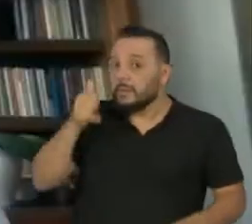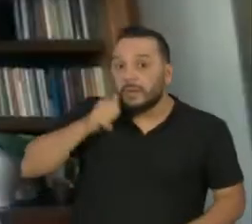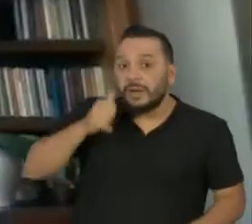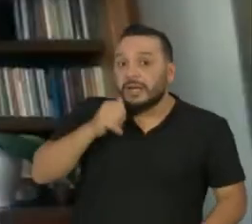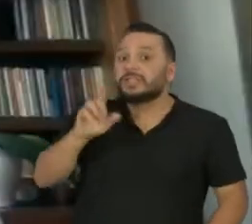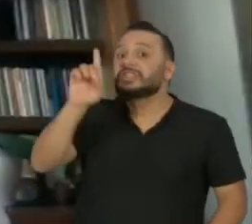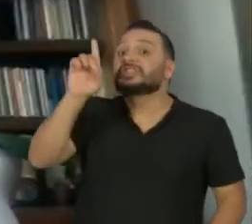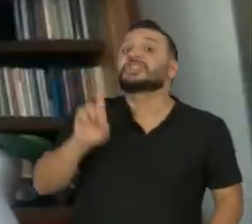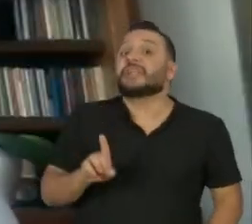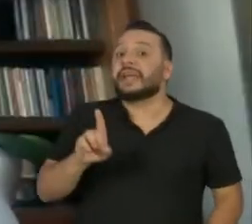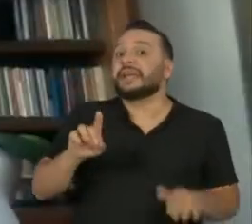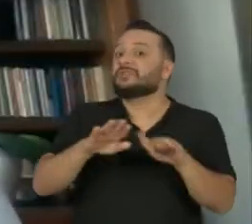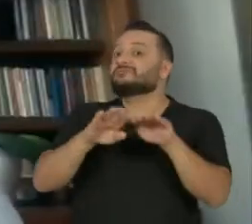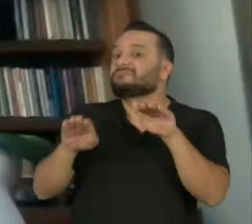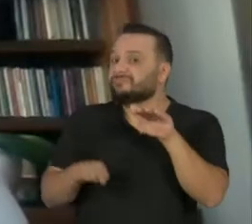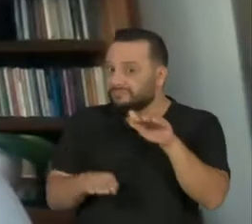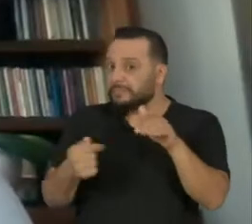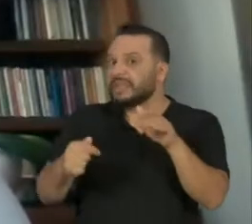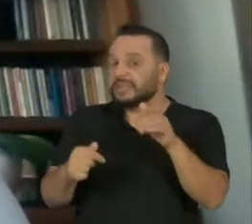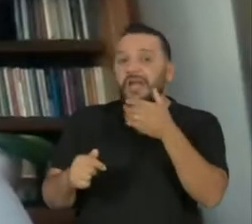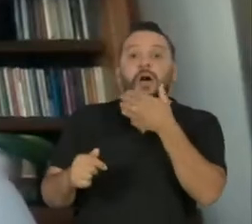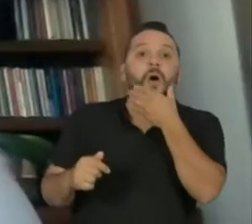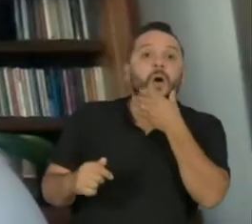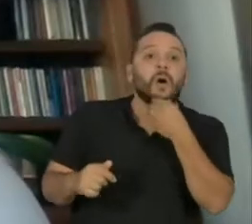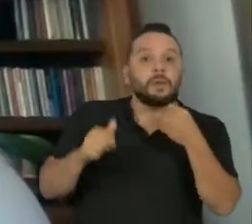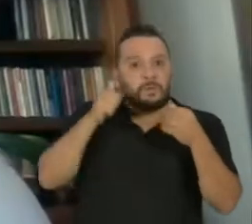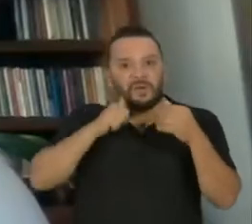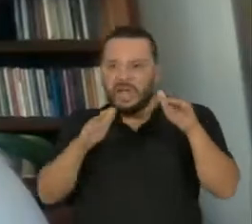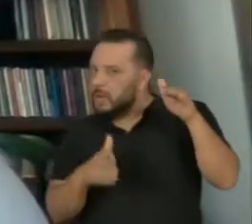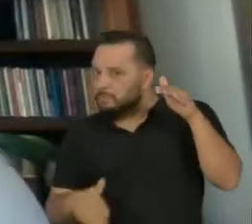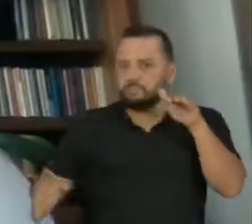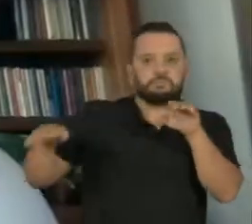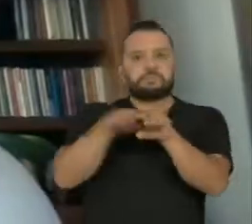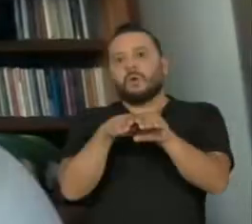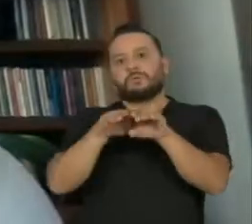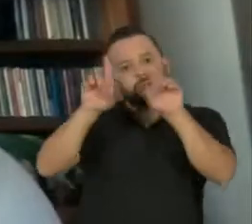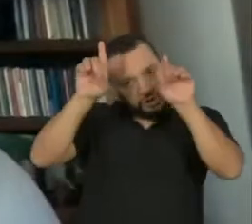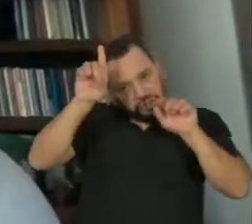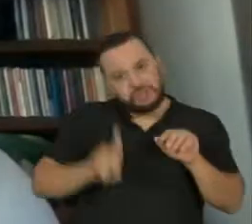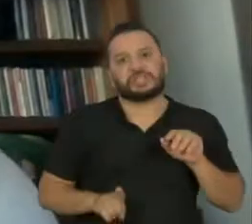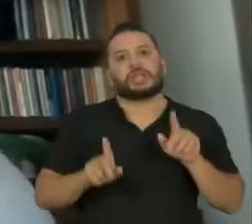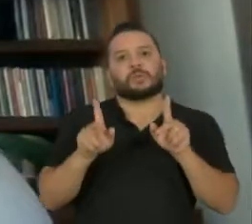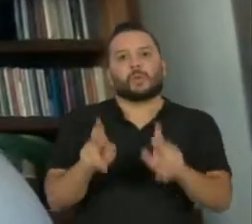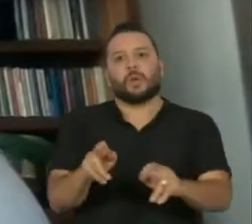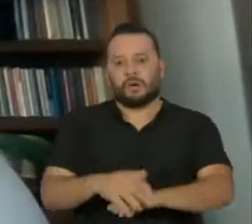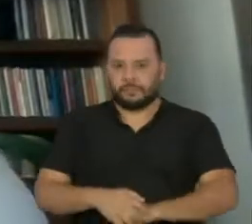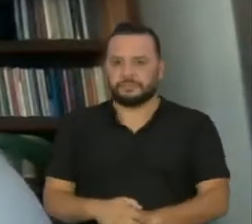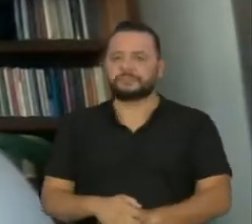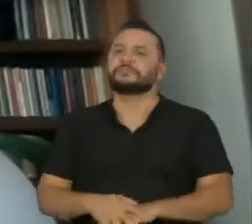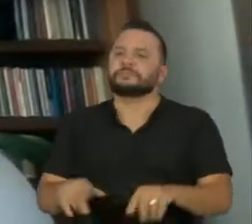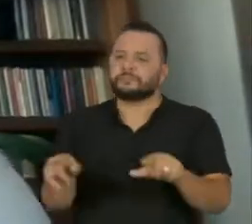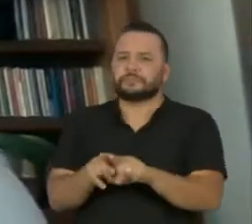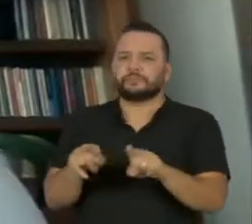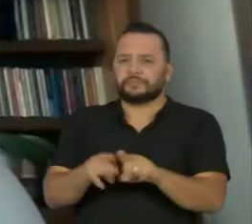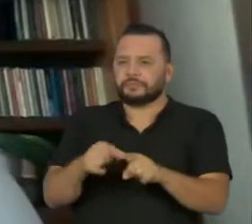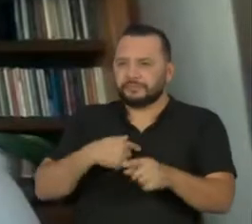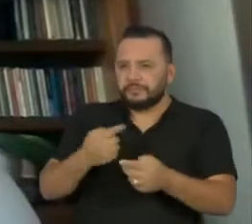Quando na atual conjuntura de pandemia, o auxílio emergencial